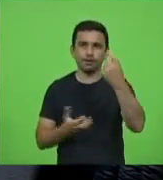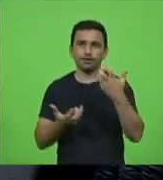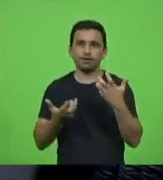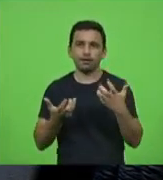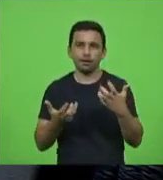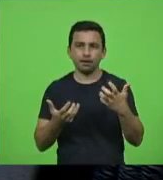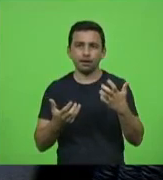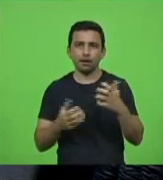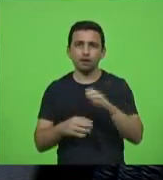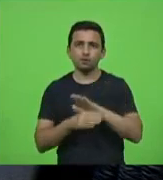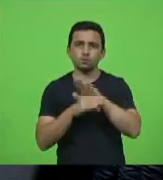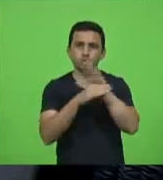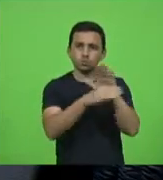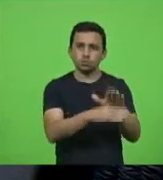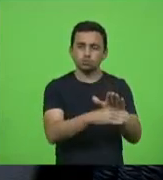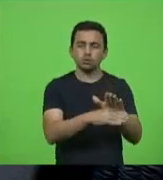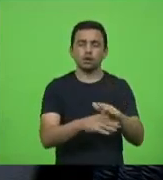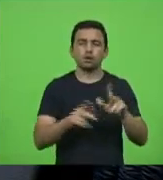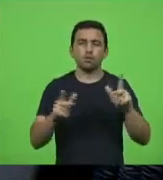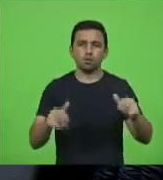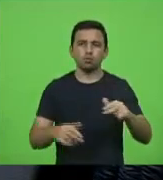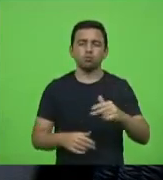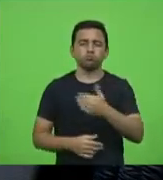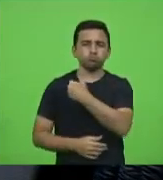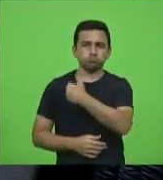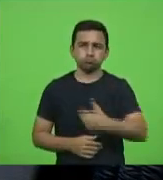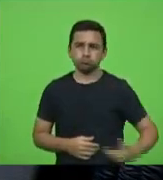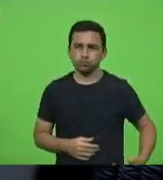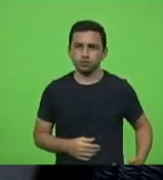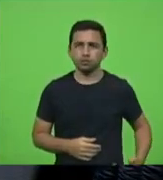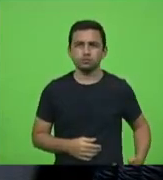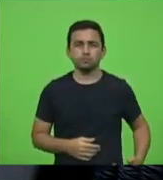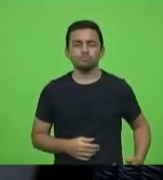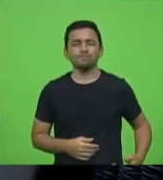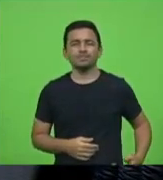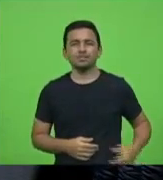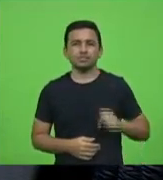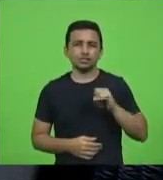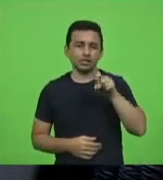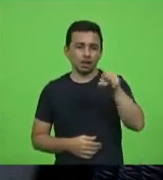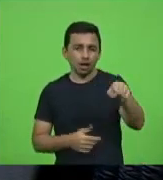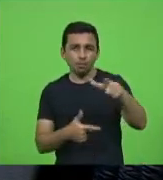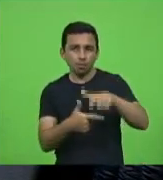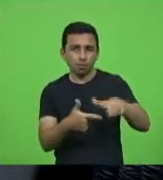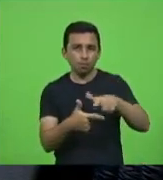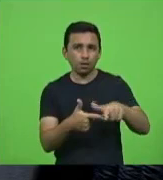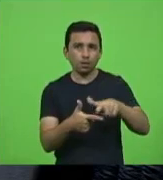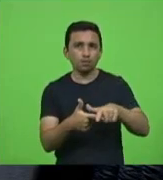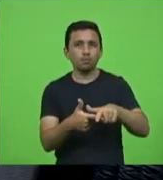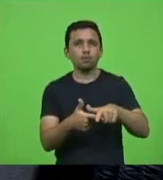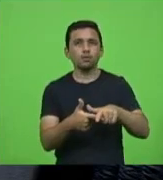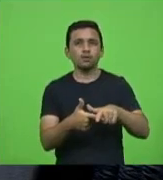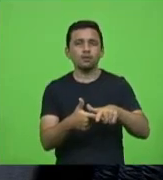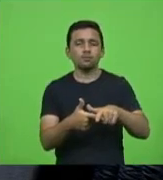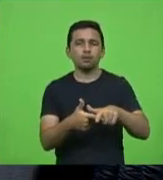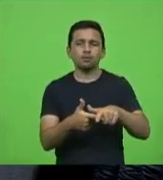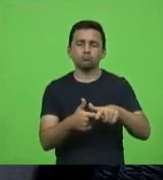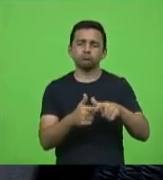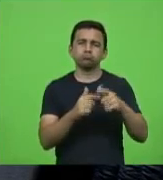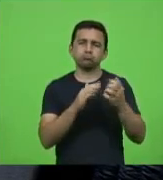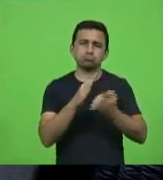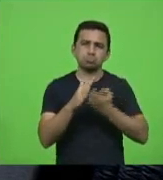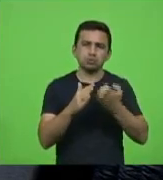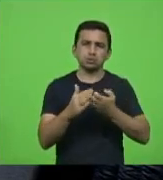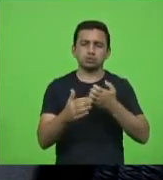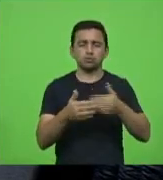braço do poder público estender o braço para quando o estabelecimento industrial ou comercial de uma